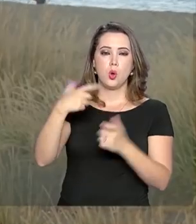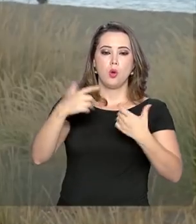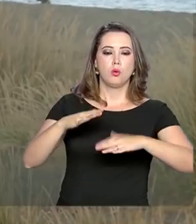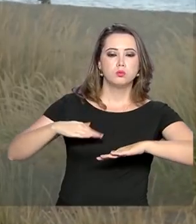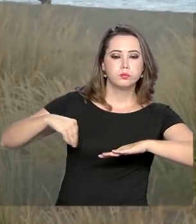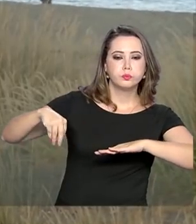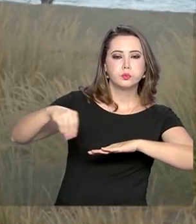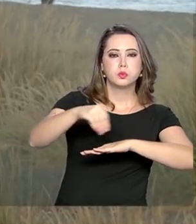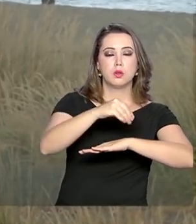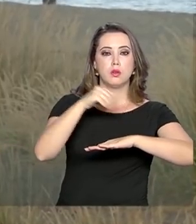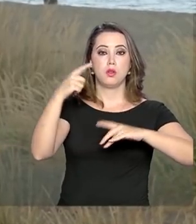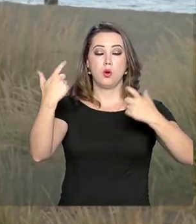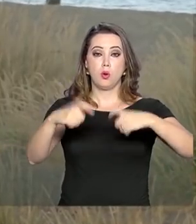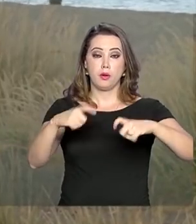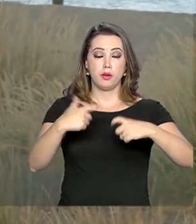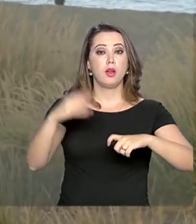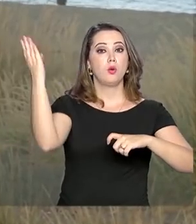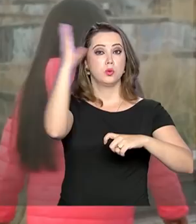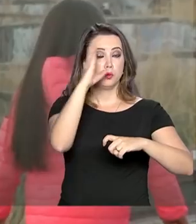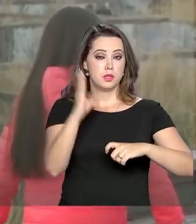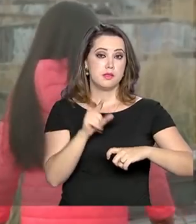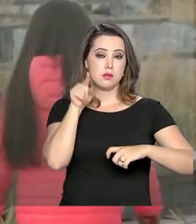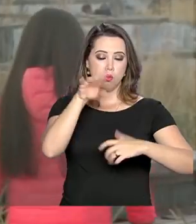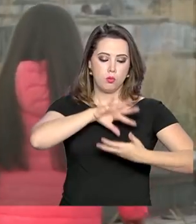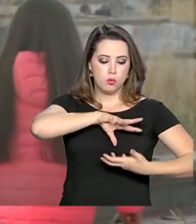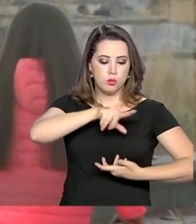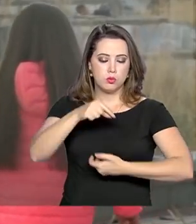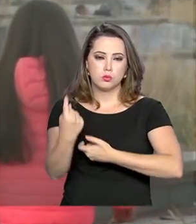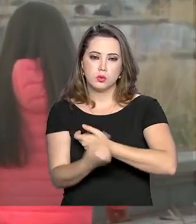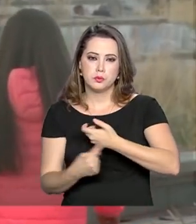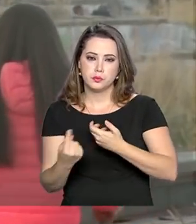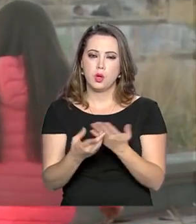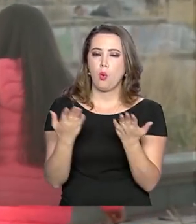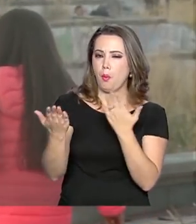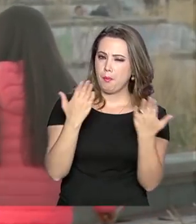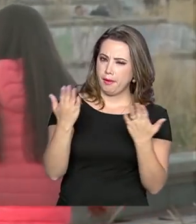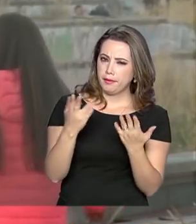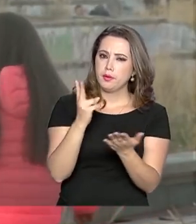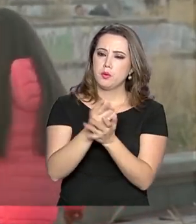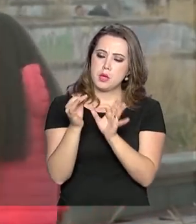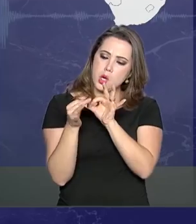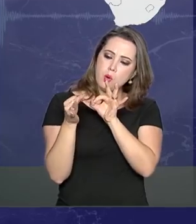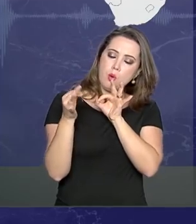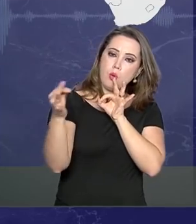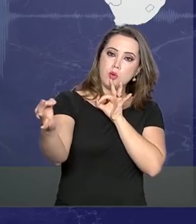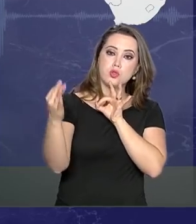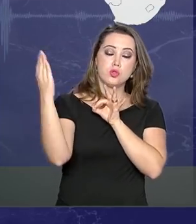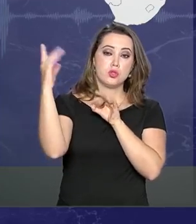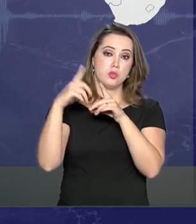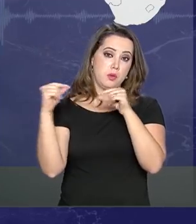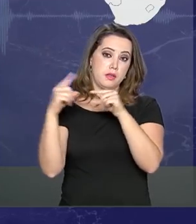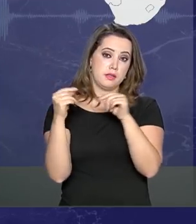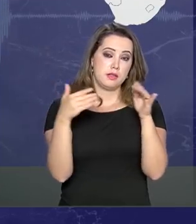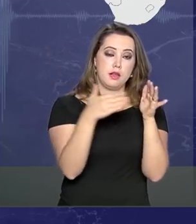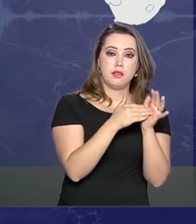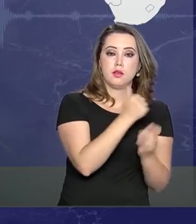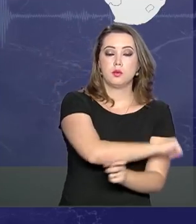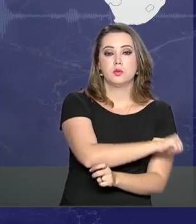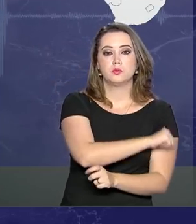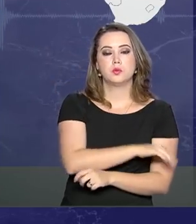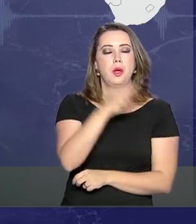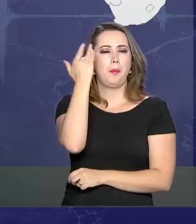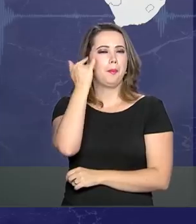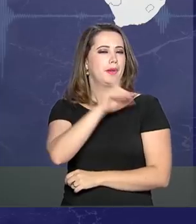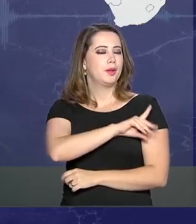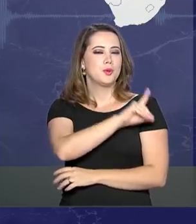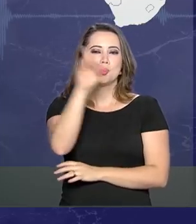Brasil no continente gelado. É a mesma distância, por exemplo, de Brasília para o Rio de Janeiro. Bom, amanhã é então o grande dia em